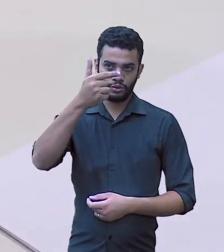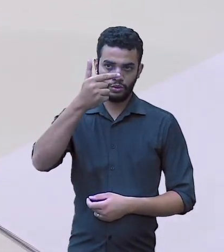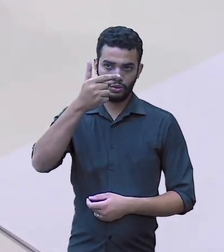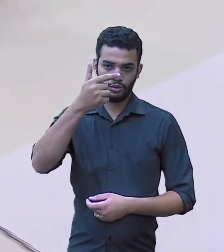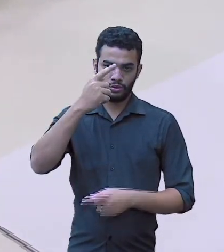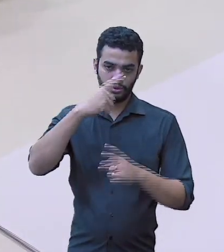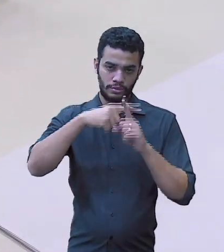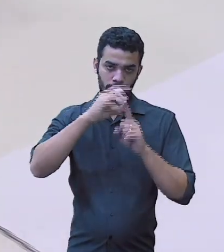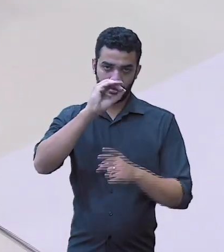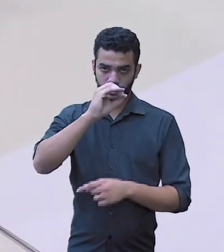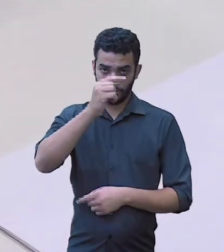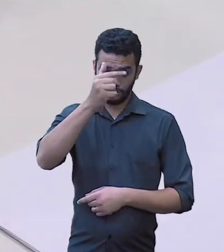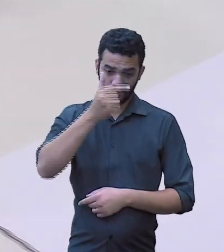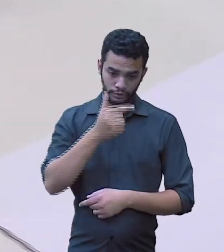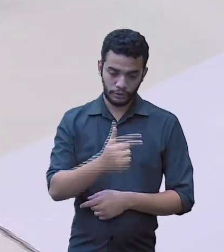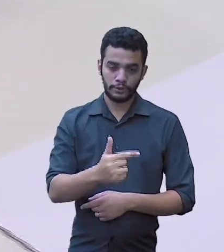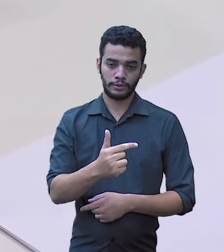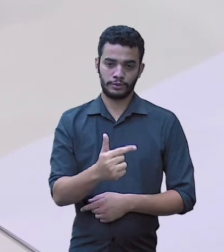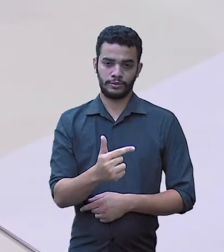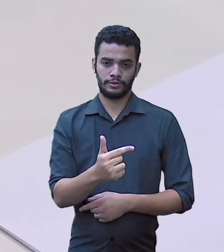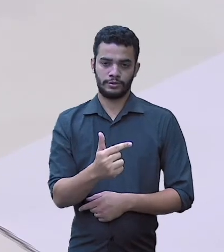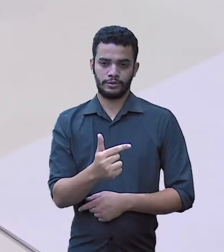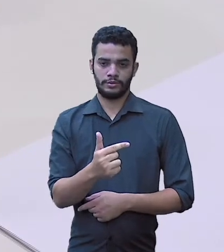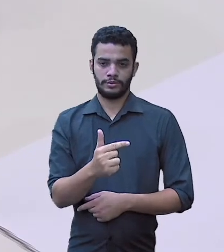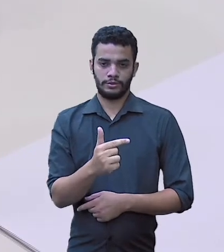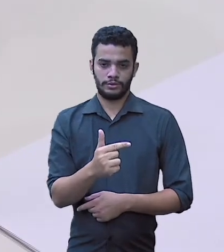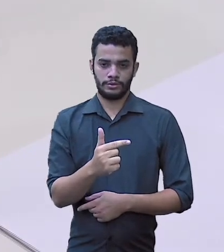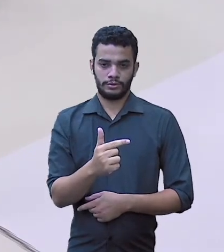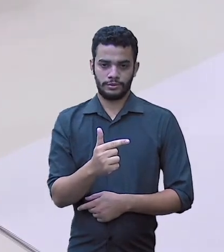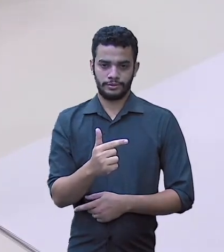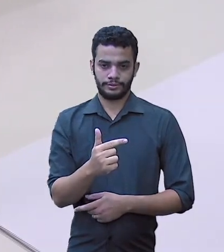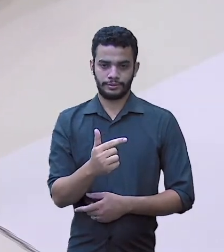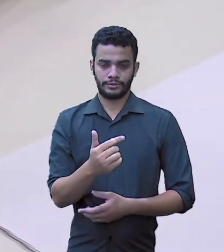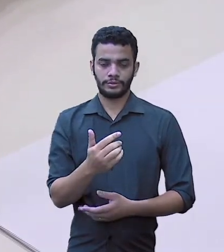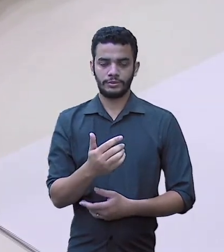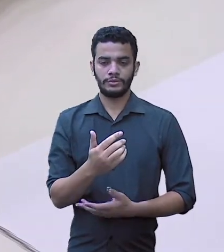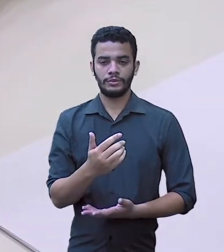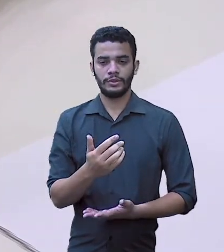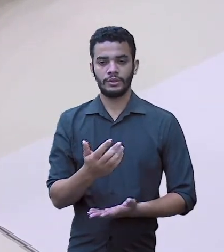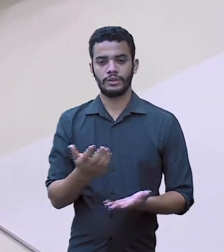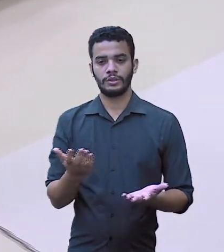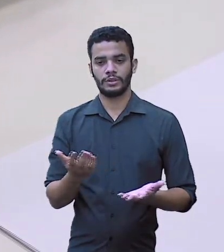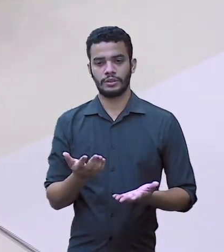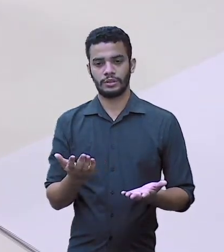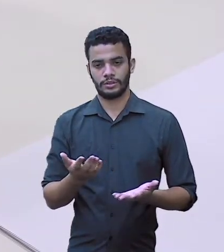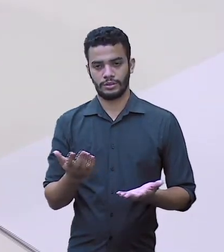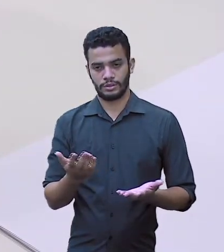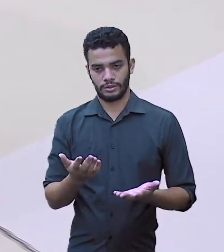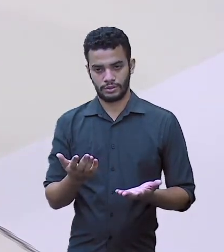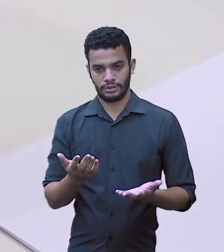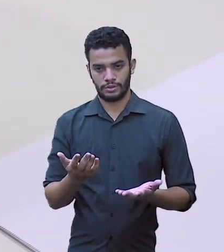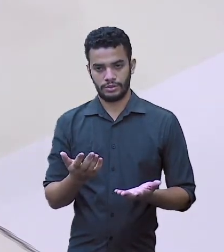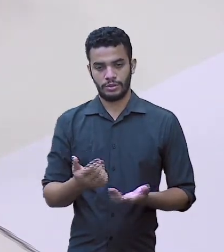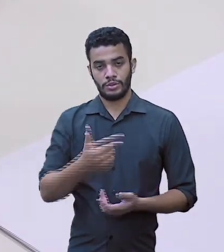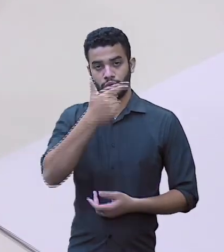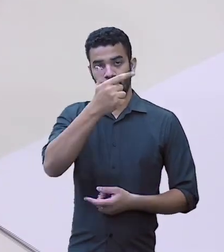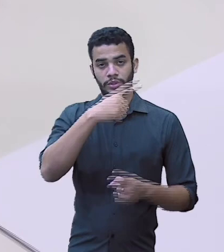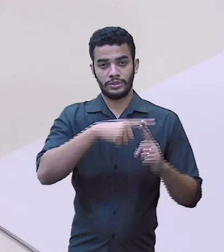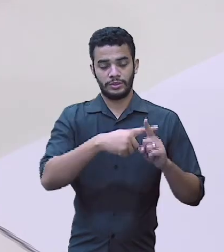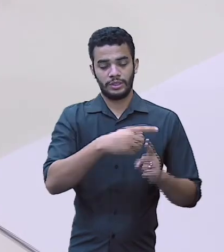2 mais 0, 2. Olha, 2 mais 9,